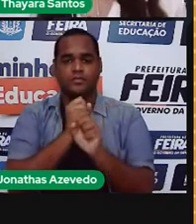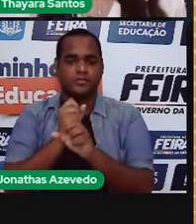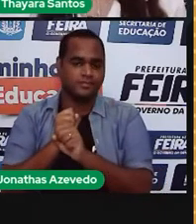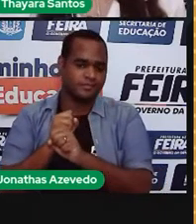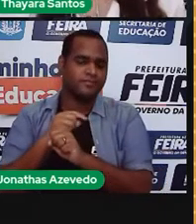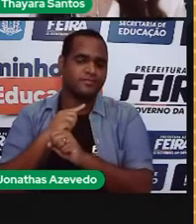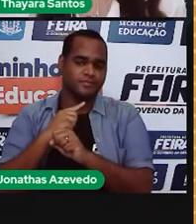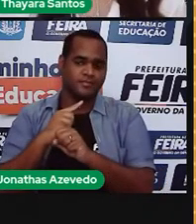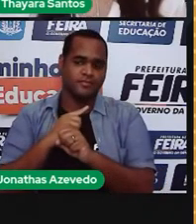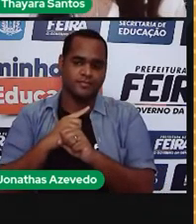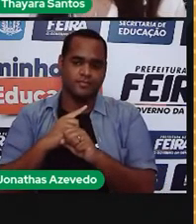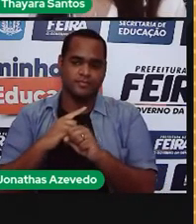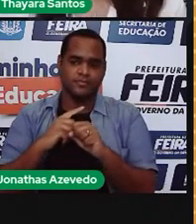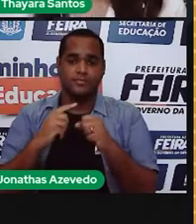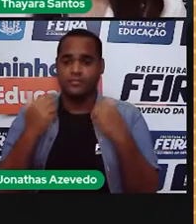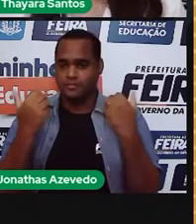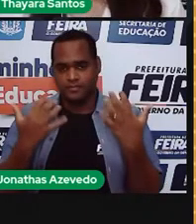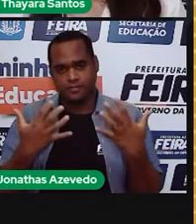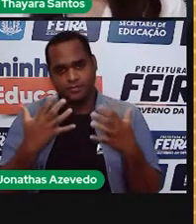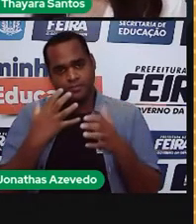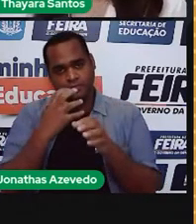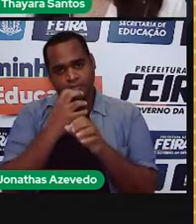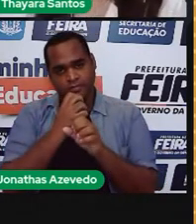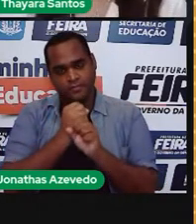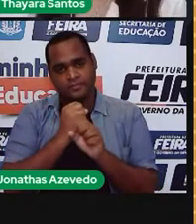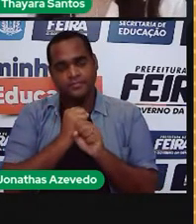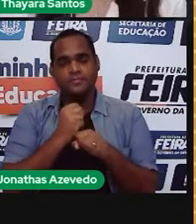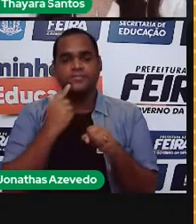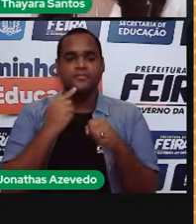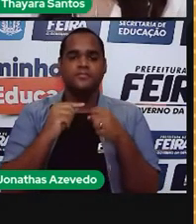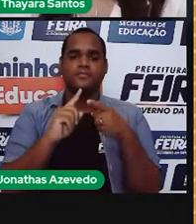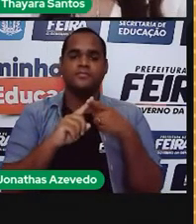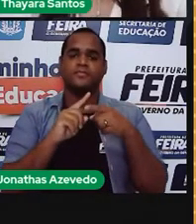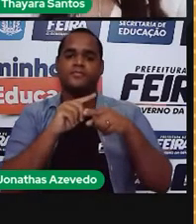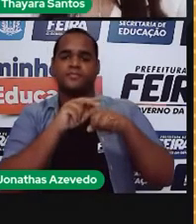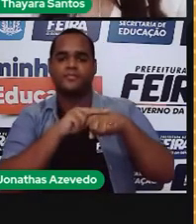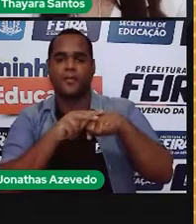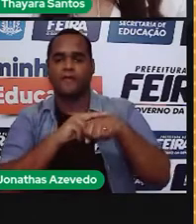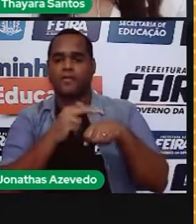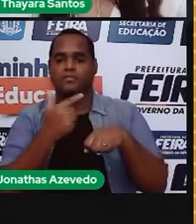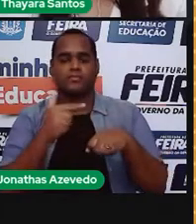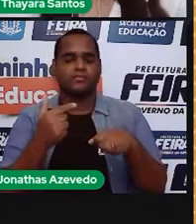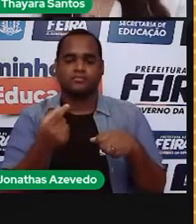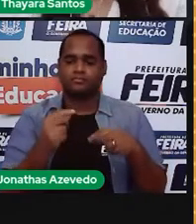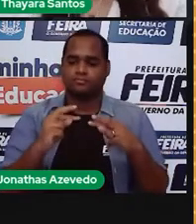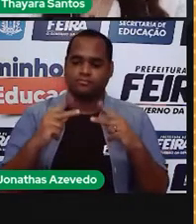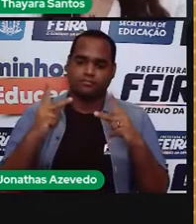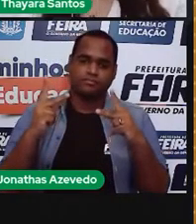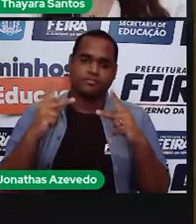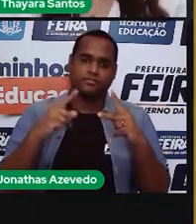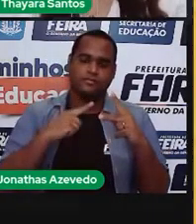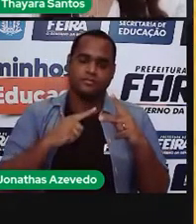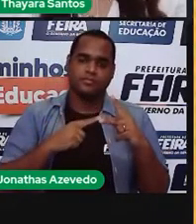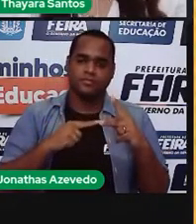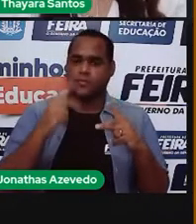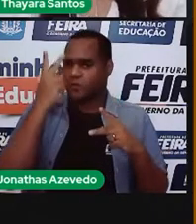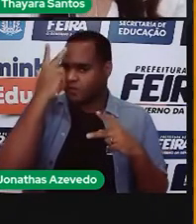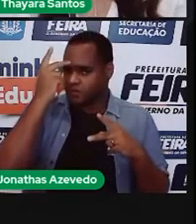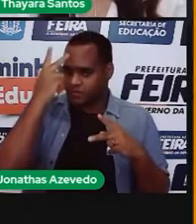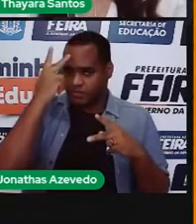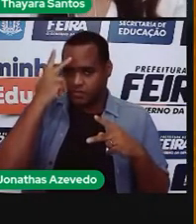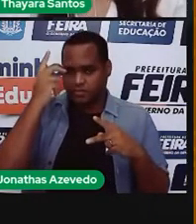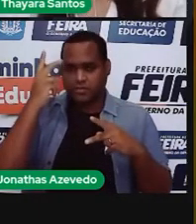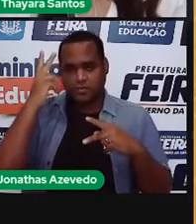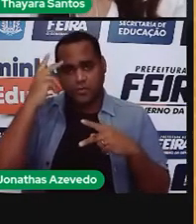bandeiras tarifárias. Então, quando está na bandeira verde, a gente não tem custo adicional nenhum. Fica só aquele